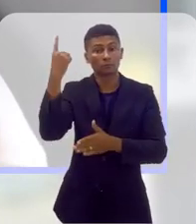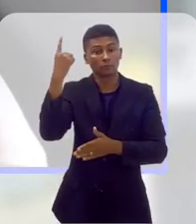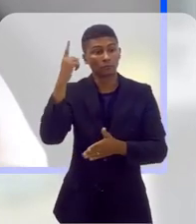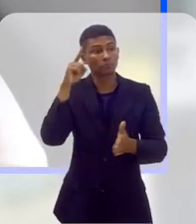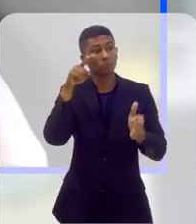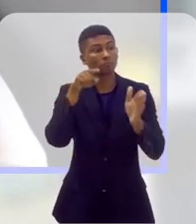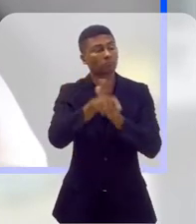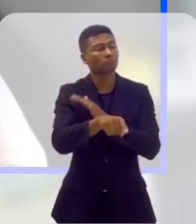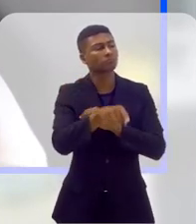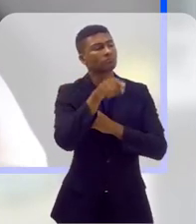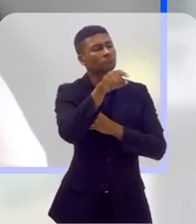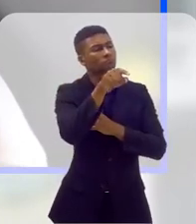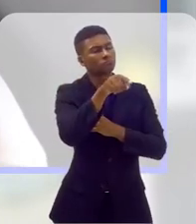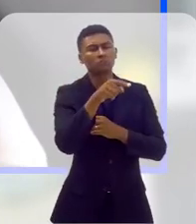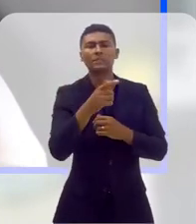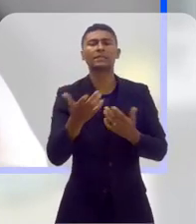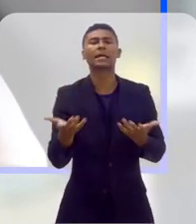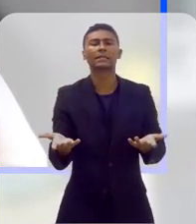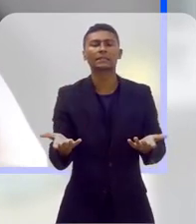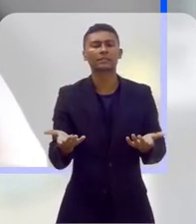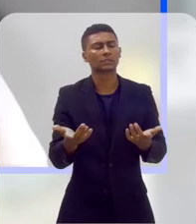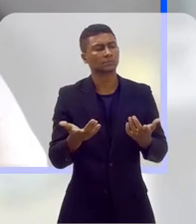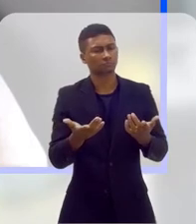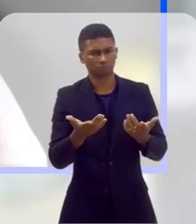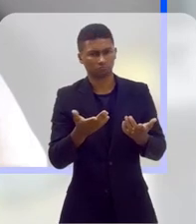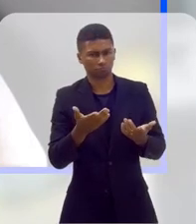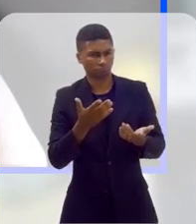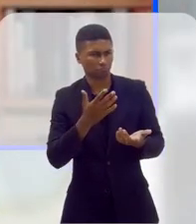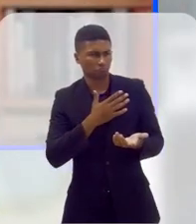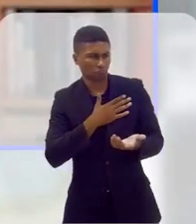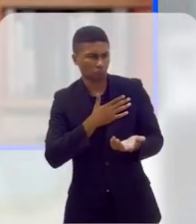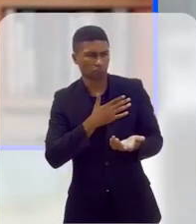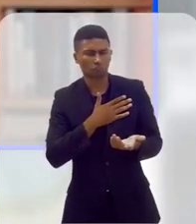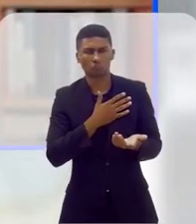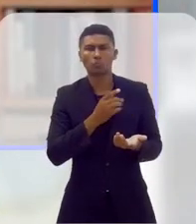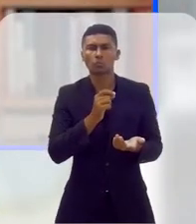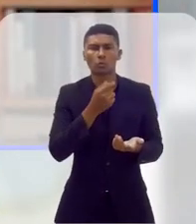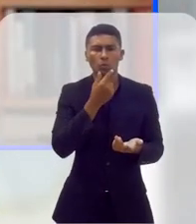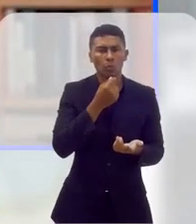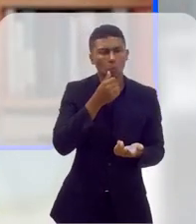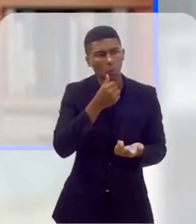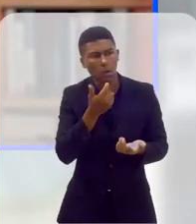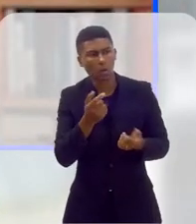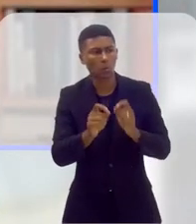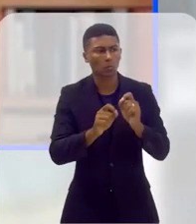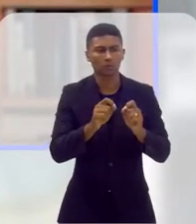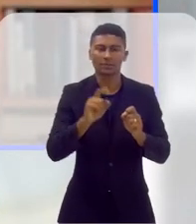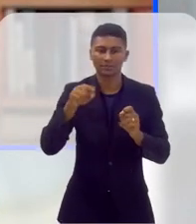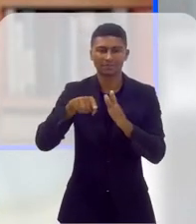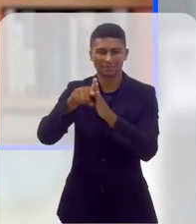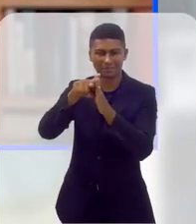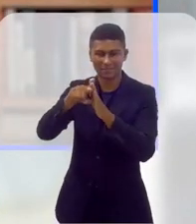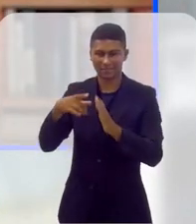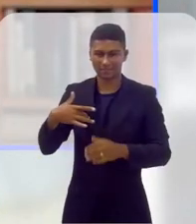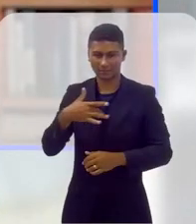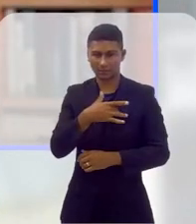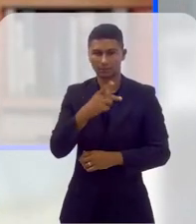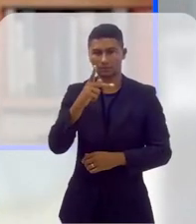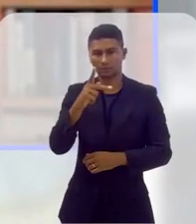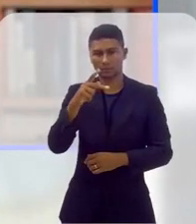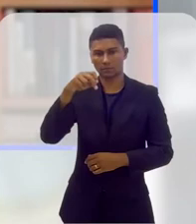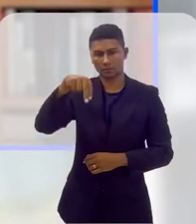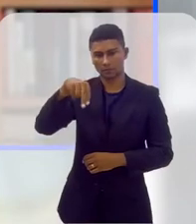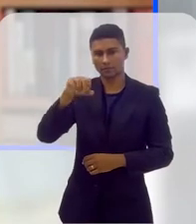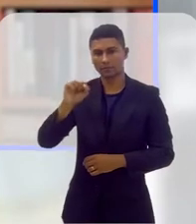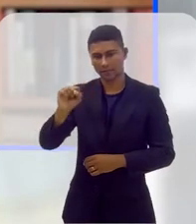sobre orientação sexual dos brasileiros. Uma pesquisa que foi, uma pesquisa sobre saúde, a PNS,